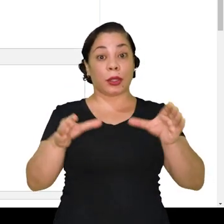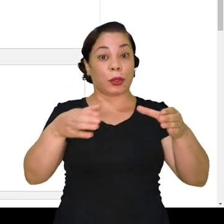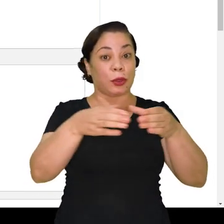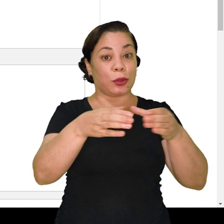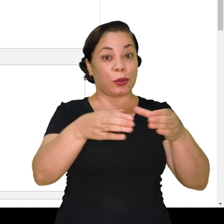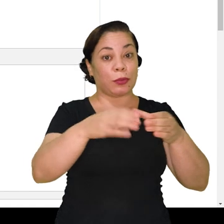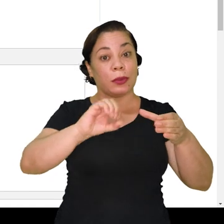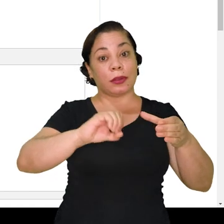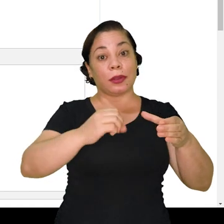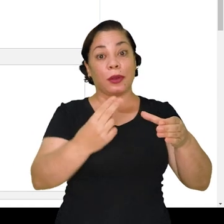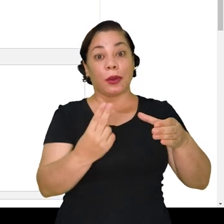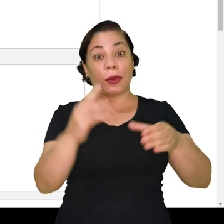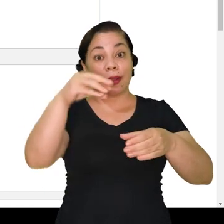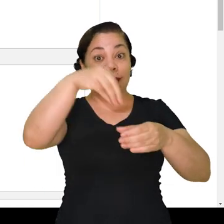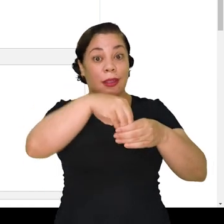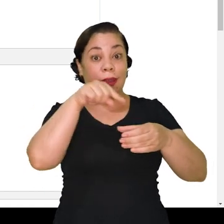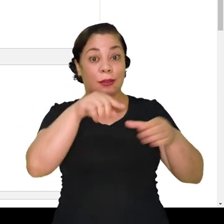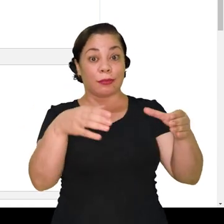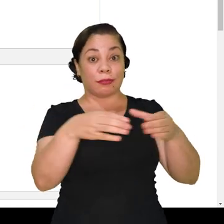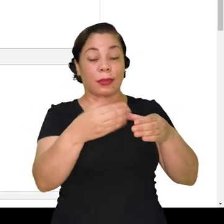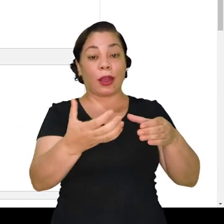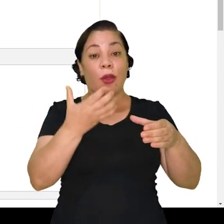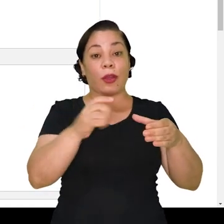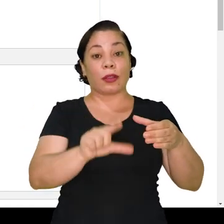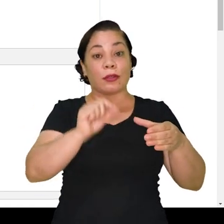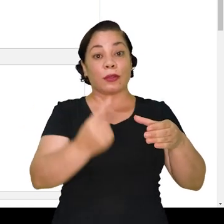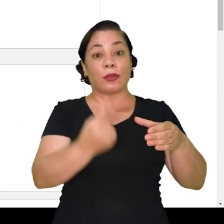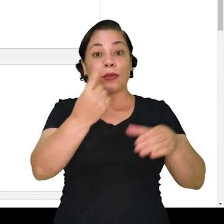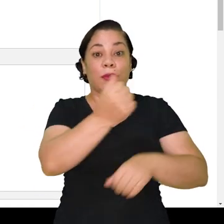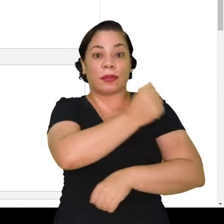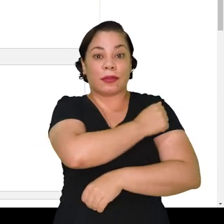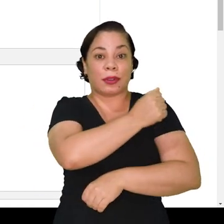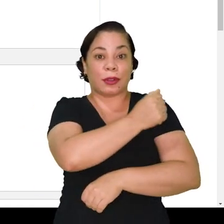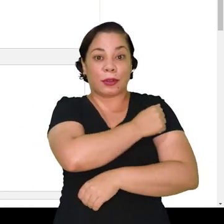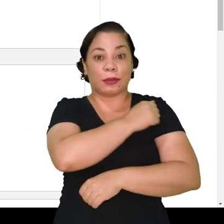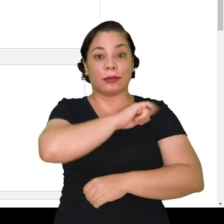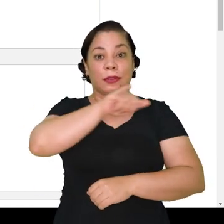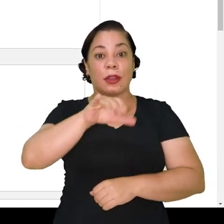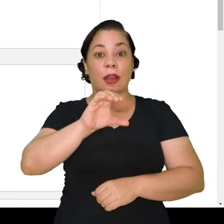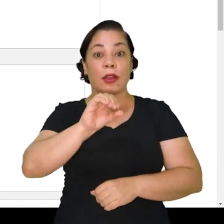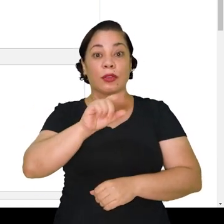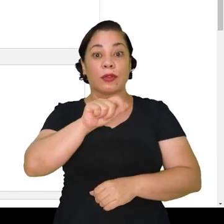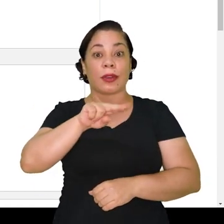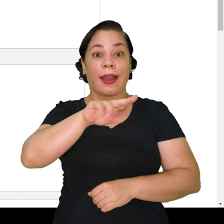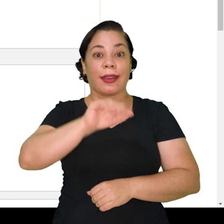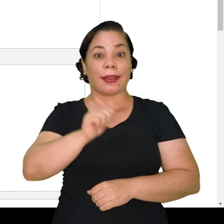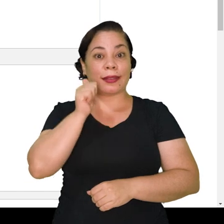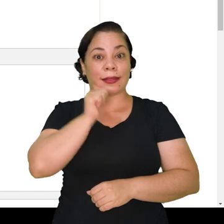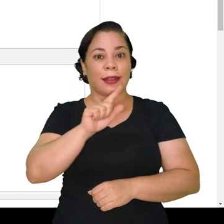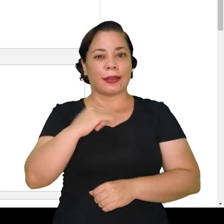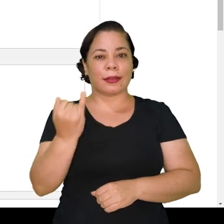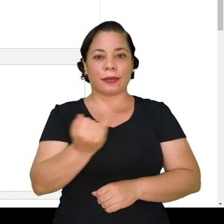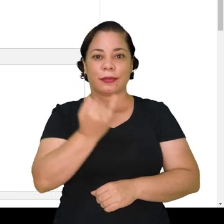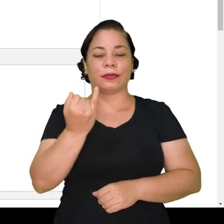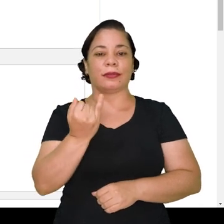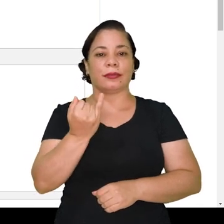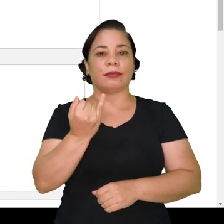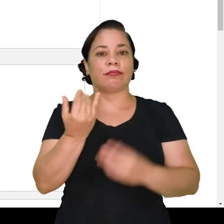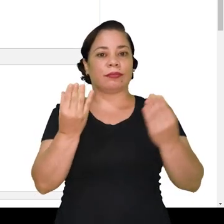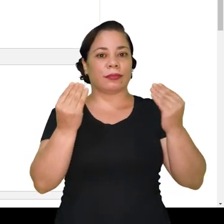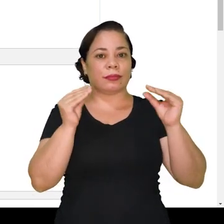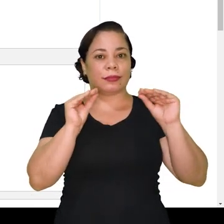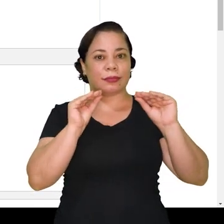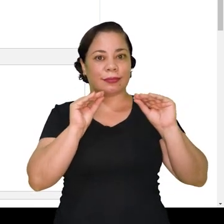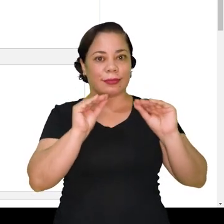uma turma, ou então, dentro dessa turma, eu quero enviar para um aluno específico, aqui, a Joaquina. Então, é importante você